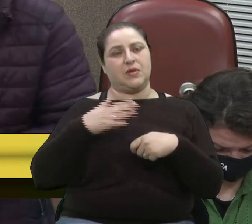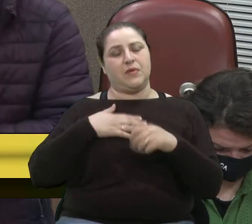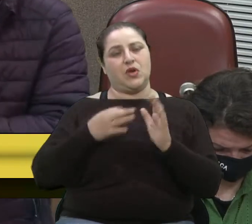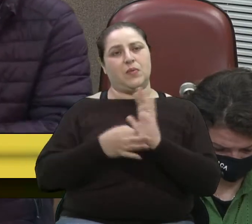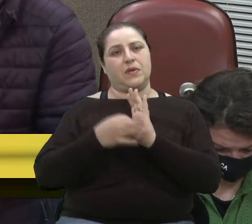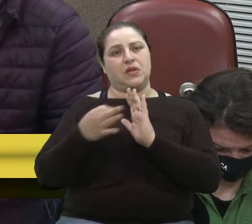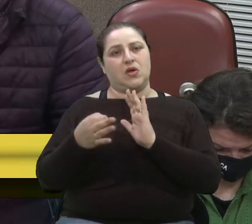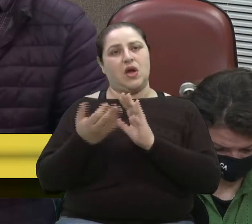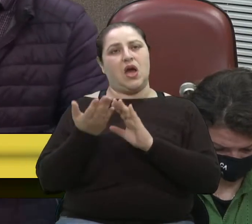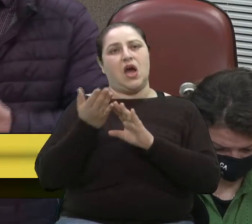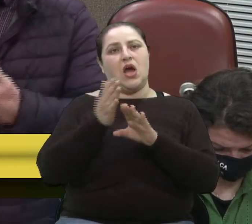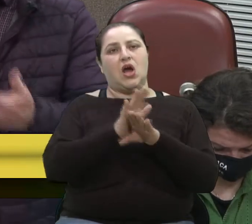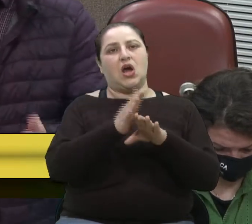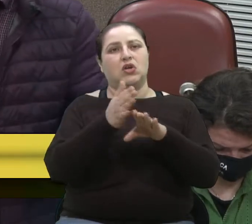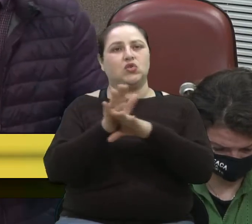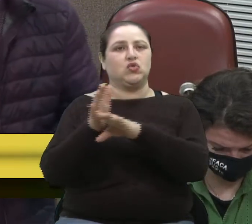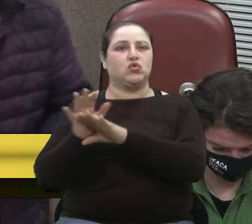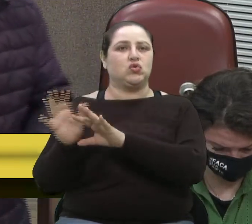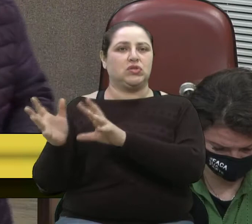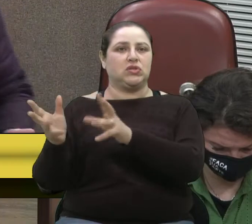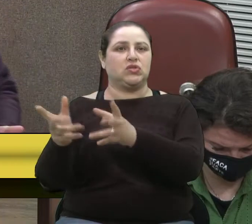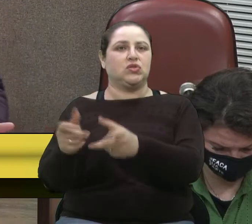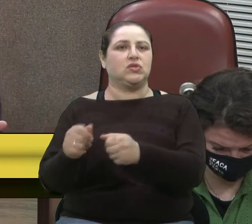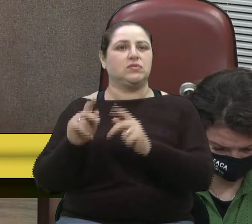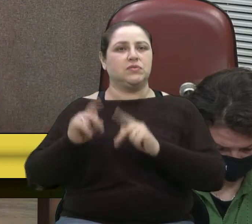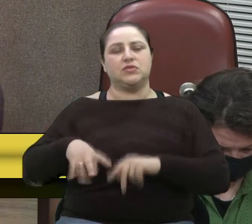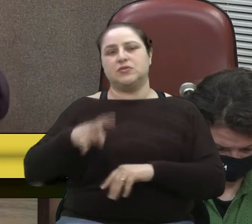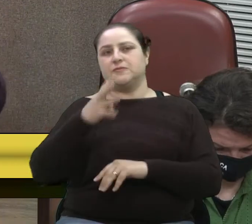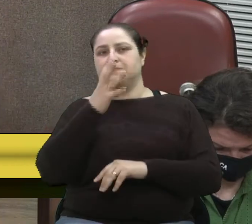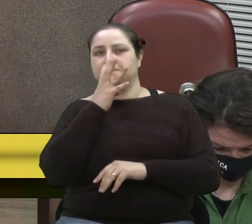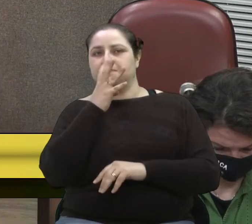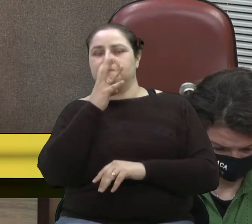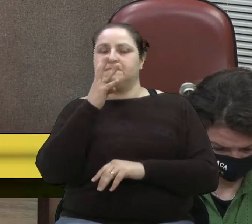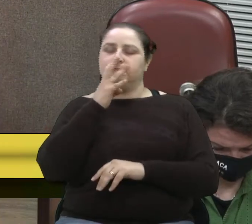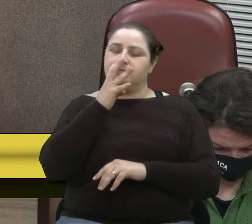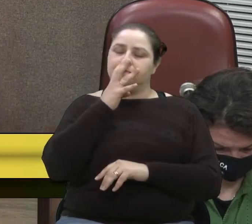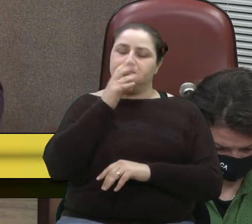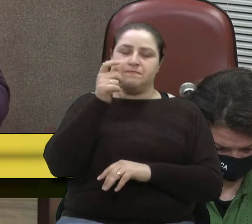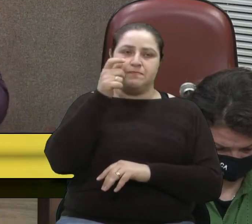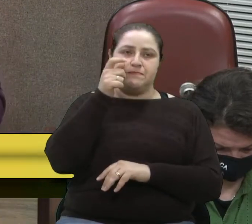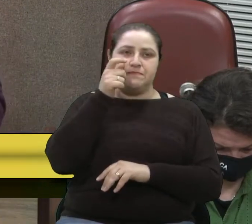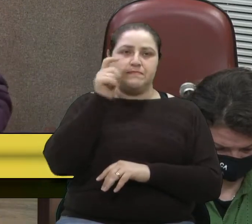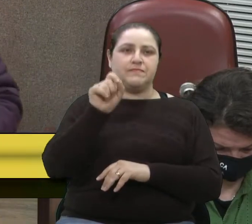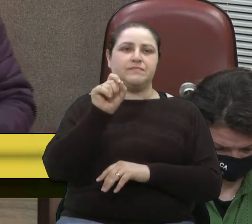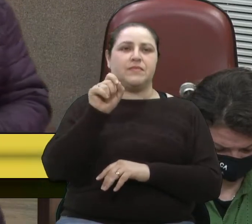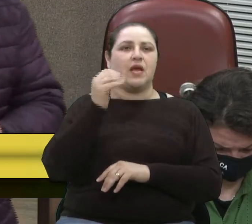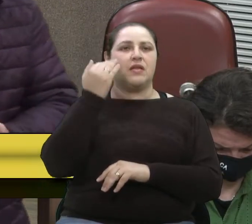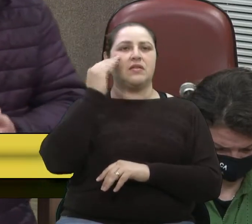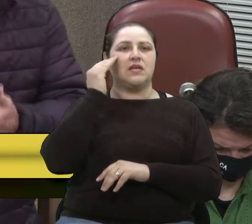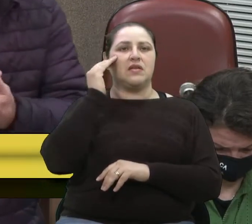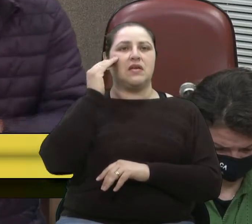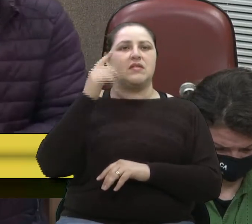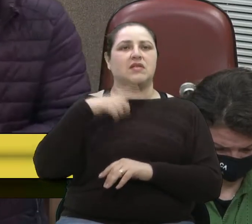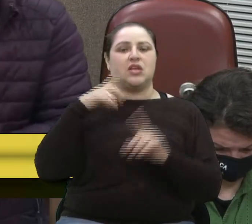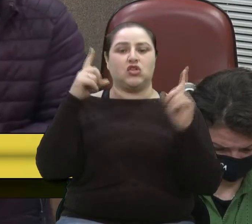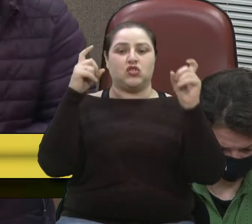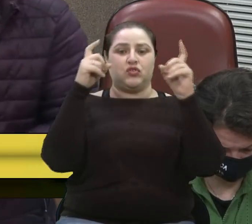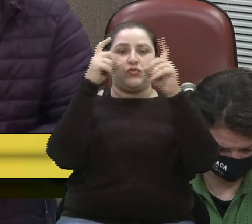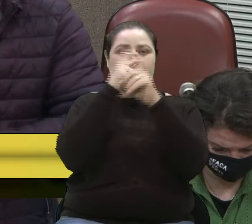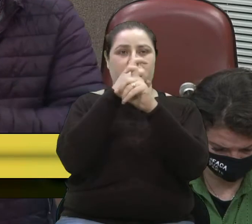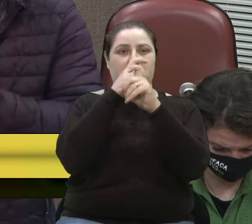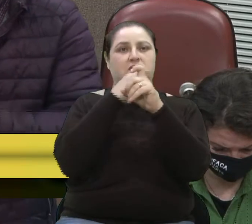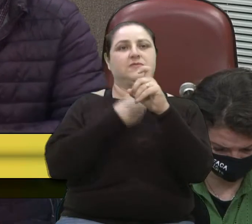de vista, ajudar a todos todos todos aqueles que nos assistiram, a entender que as dificuldades, elas existem,